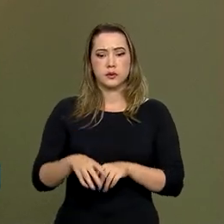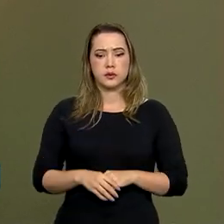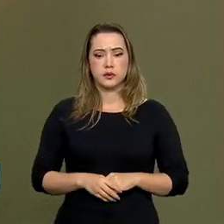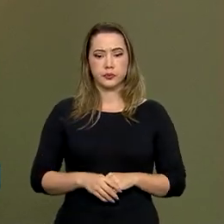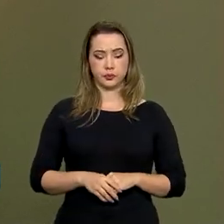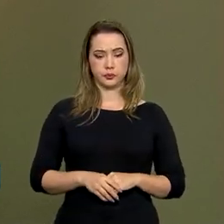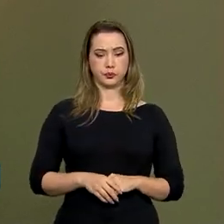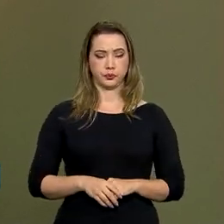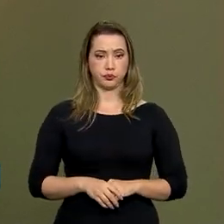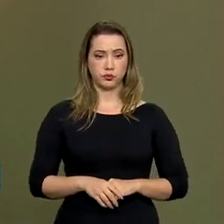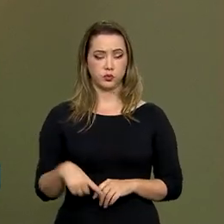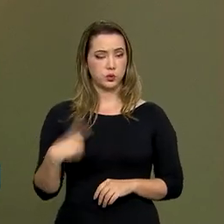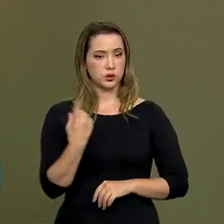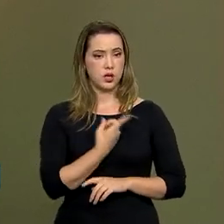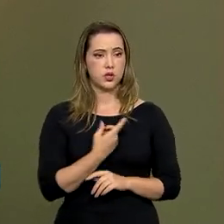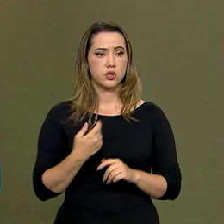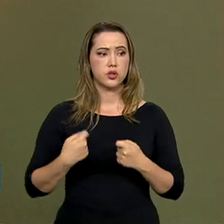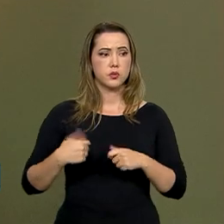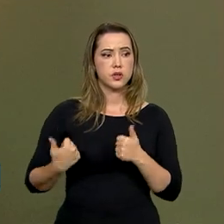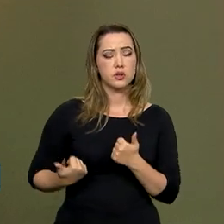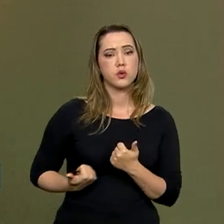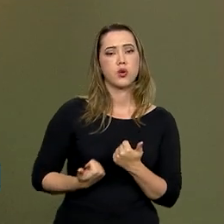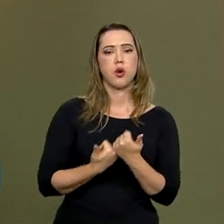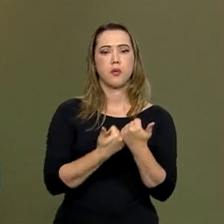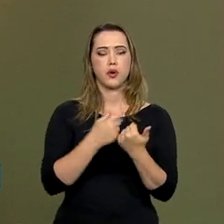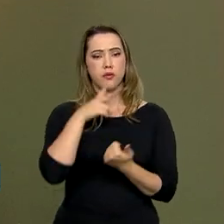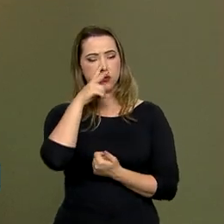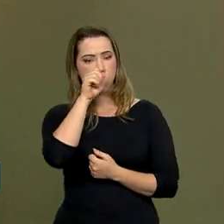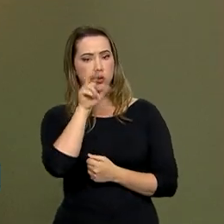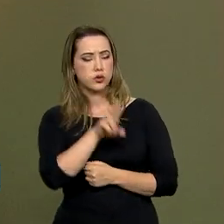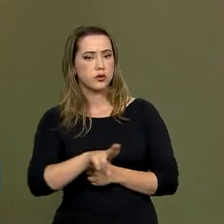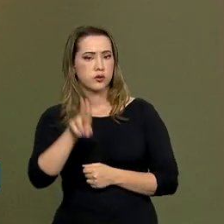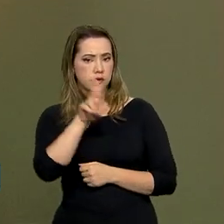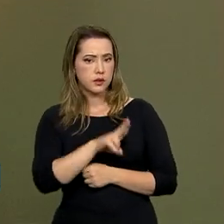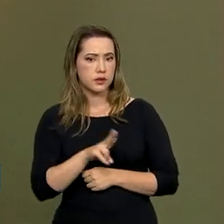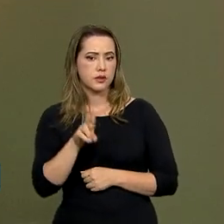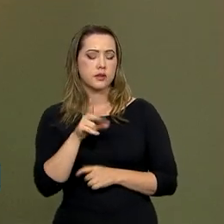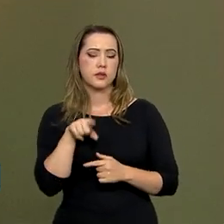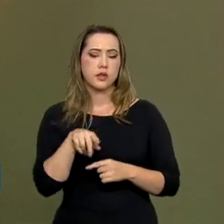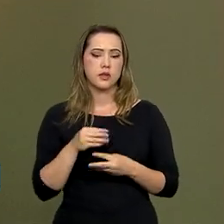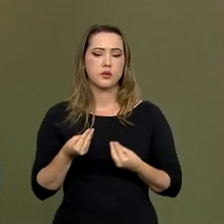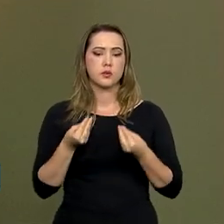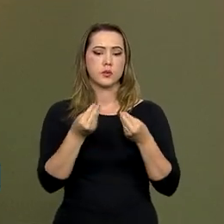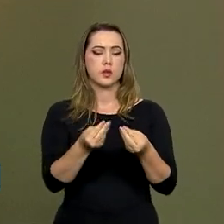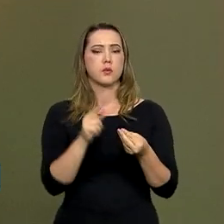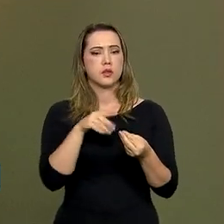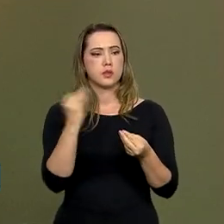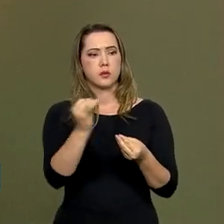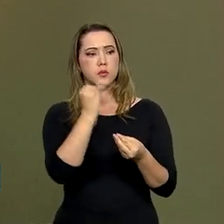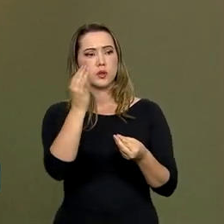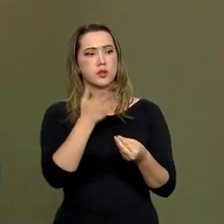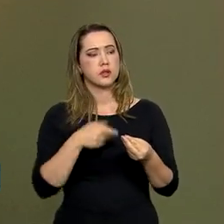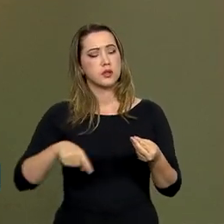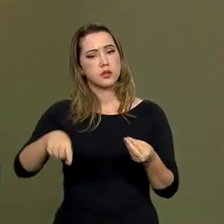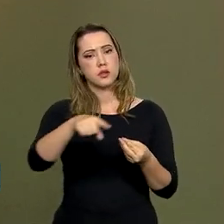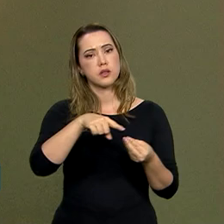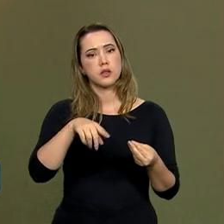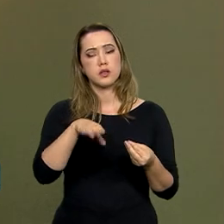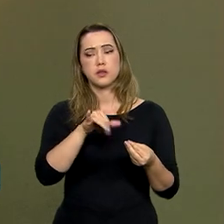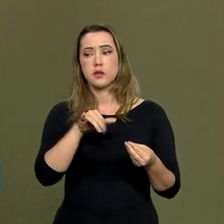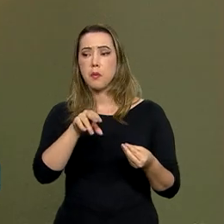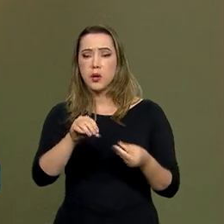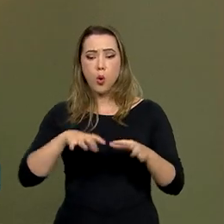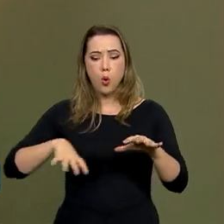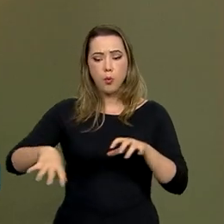familiar, precisamos do apoio muito forte das universidades, exatamente para mostrar a importância que esse bioma tem,